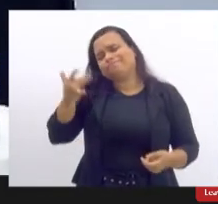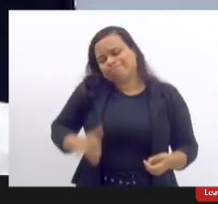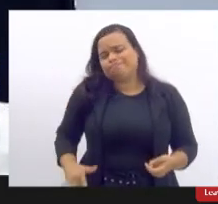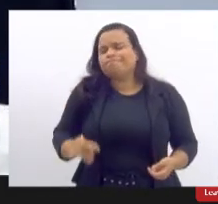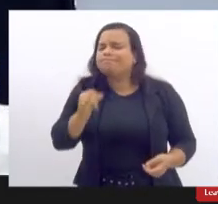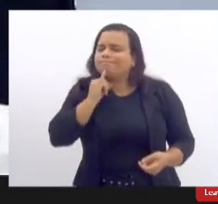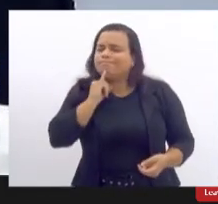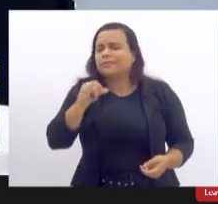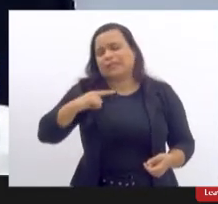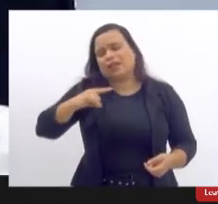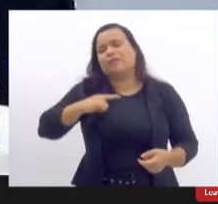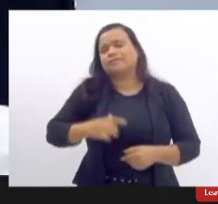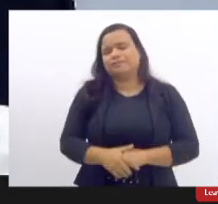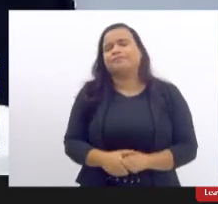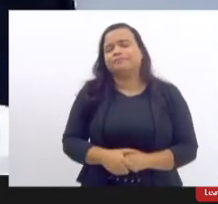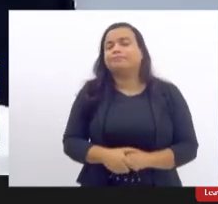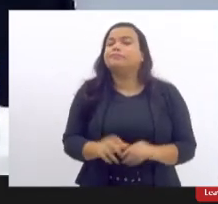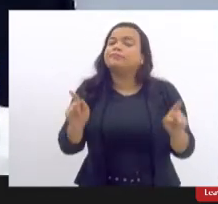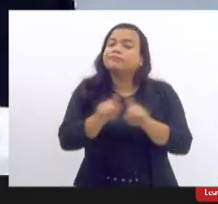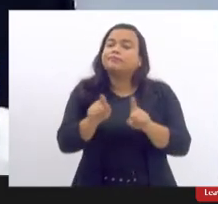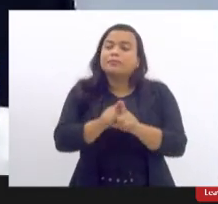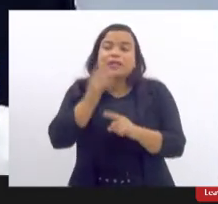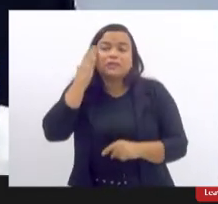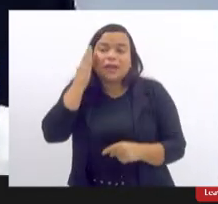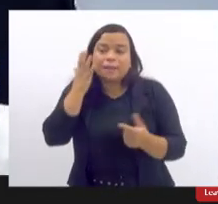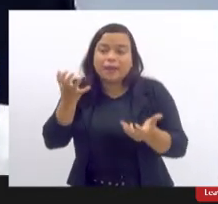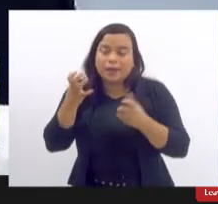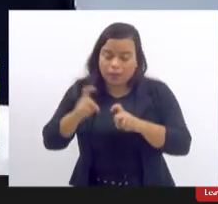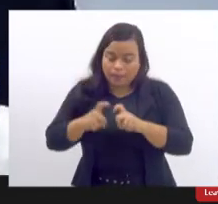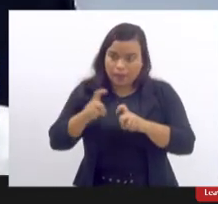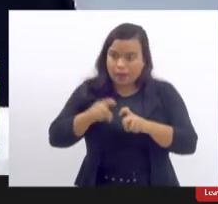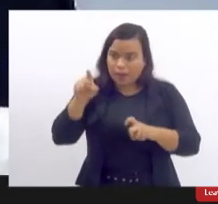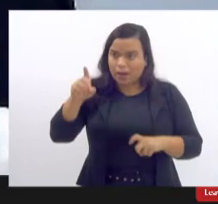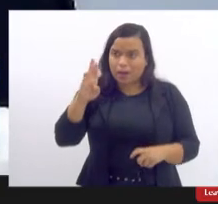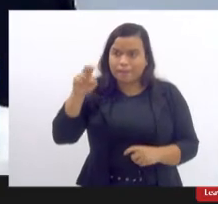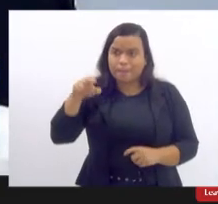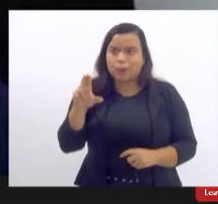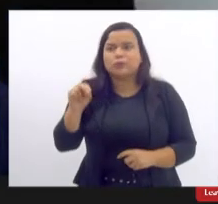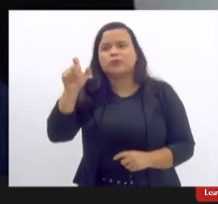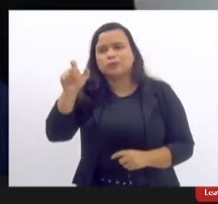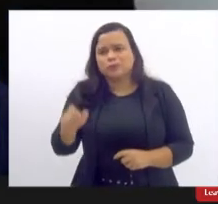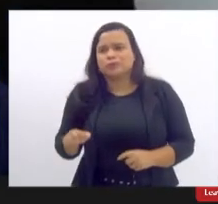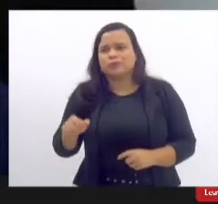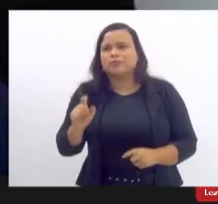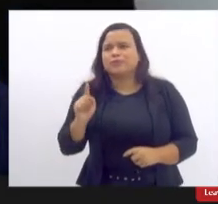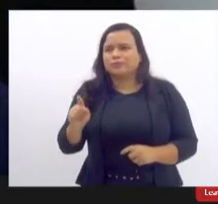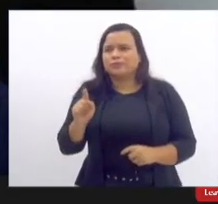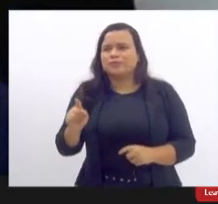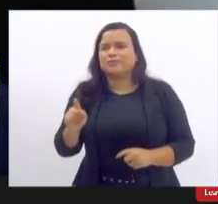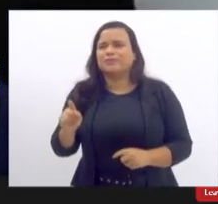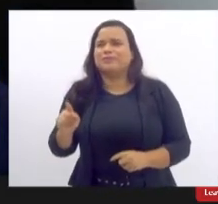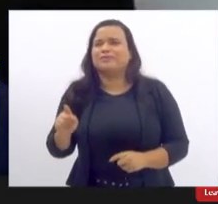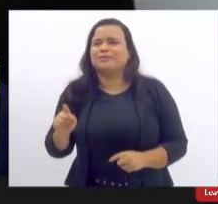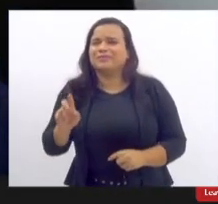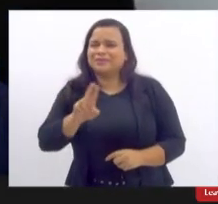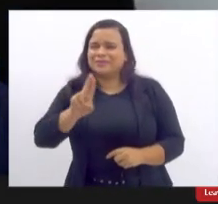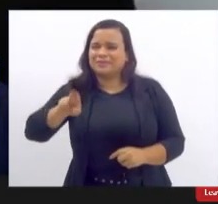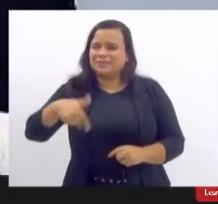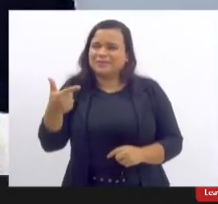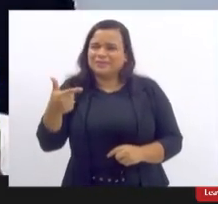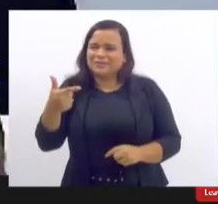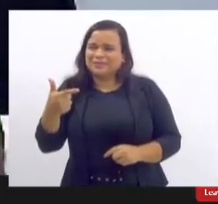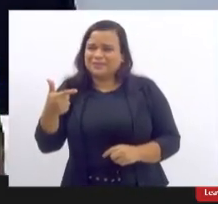mas eu eu gostaria de ouvir agora o doutor Bruno Arkenhoff eu Erkenhoff eu tô